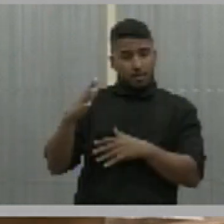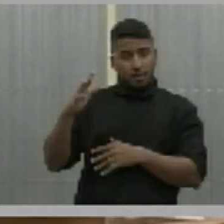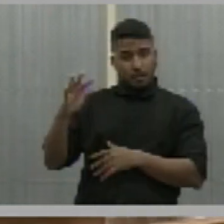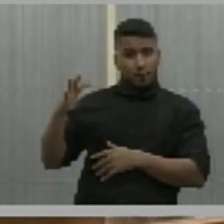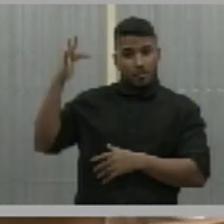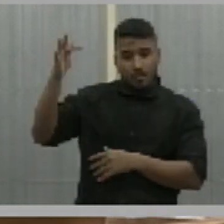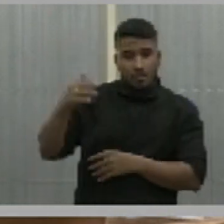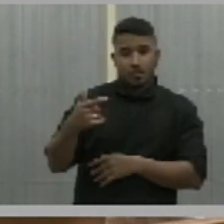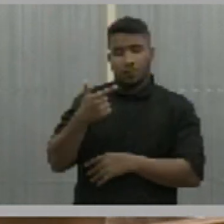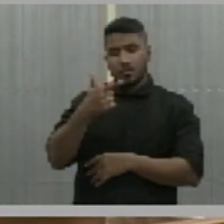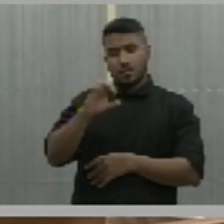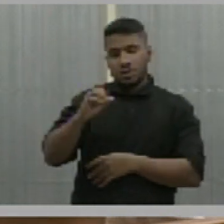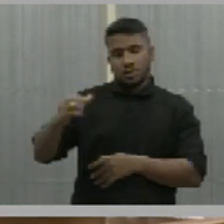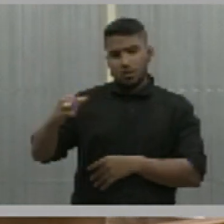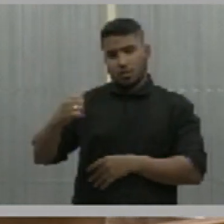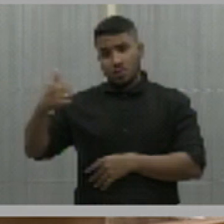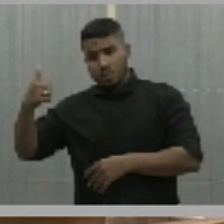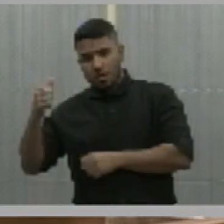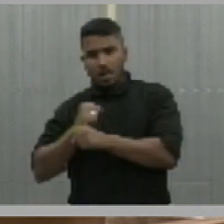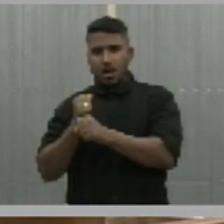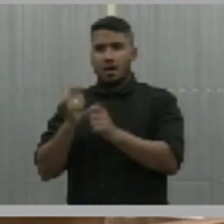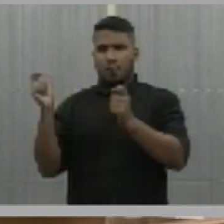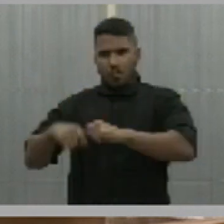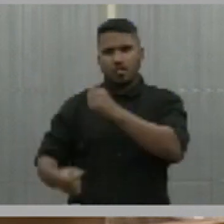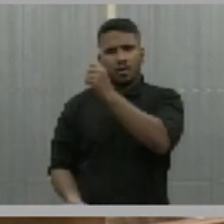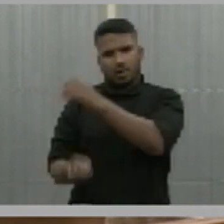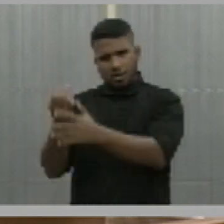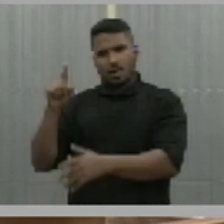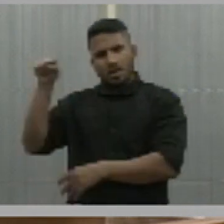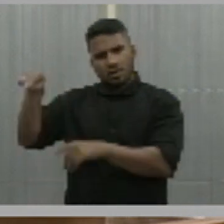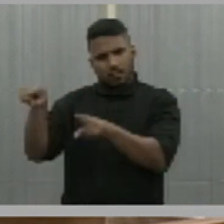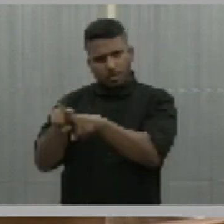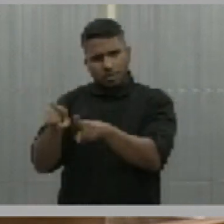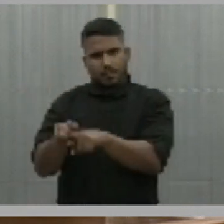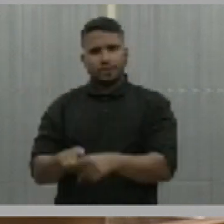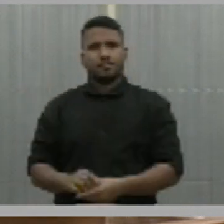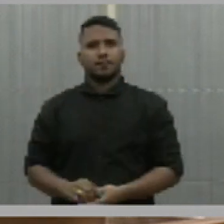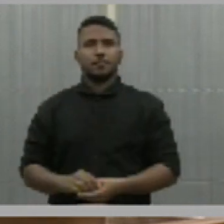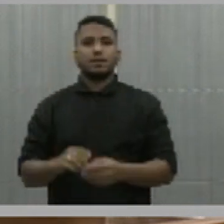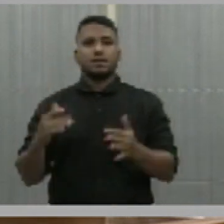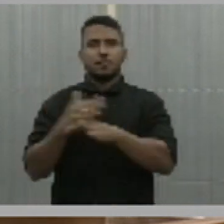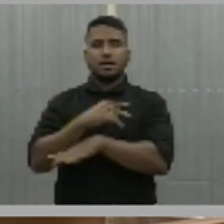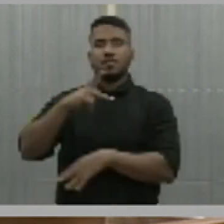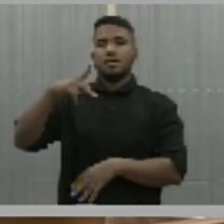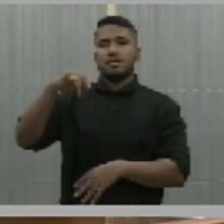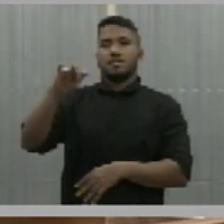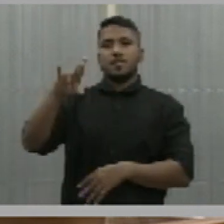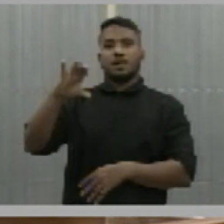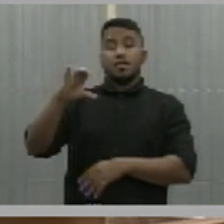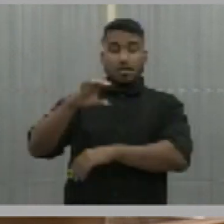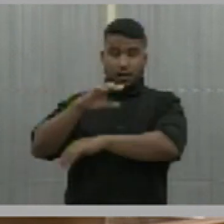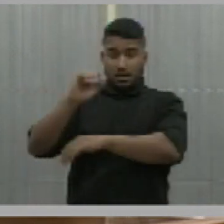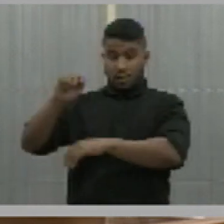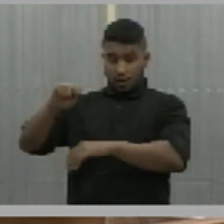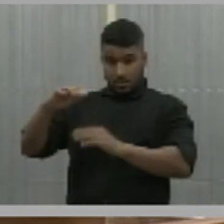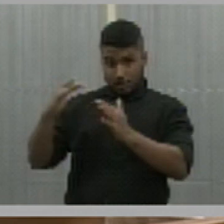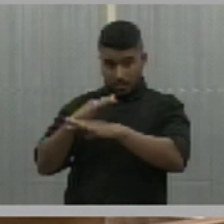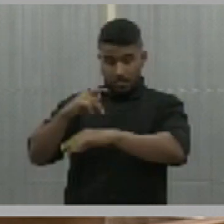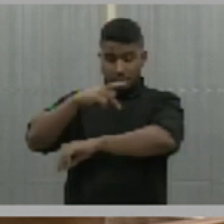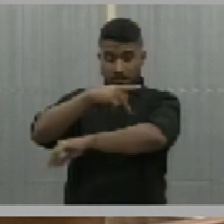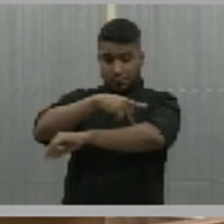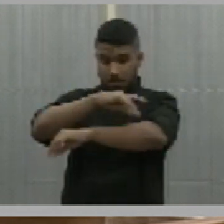dos 201 anos, esse monumento vai estar pronto também na querida Piracuruca, onde nós tivemos também